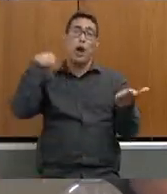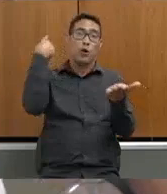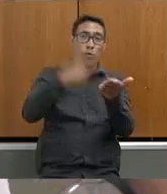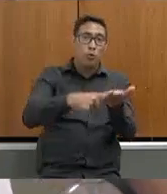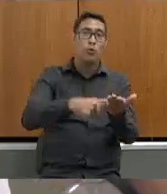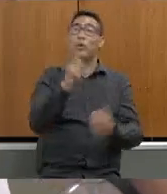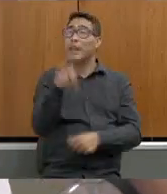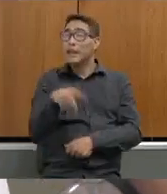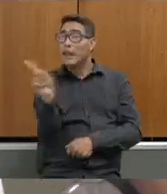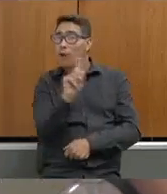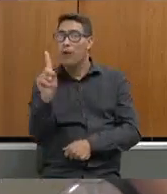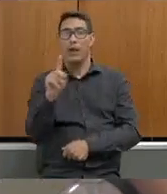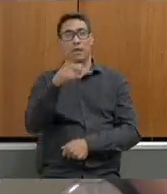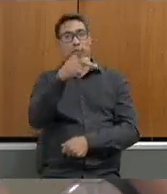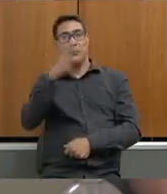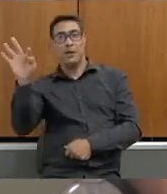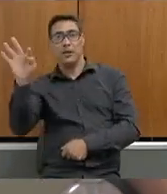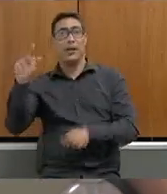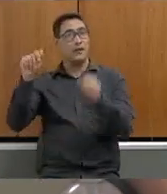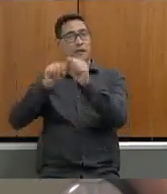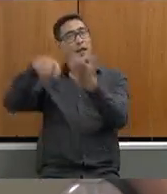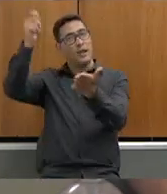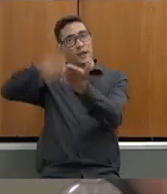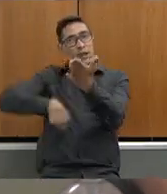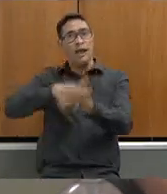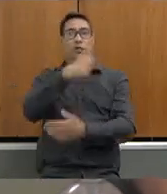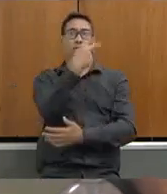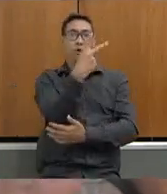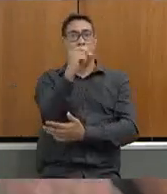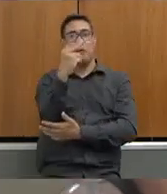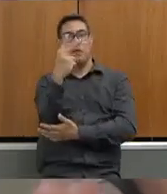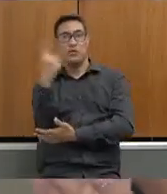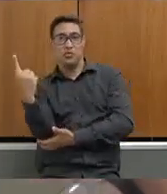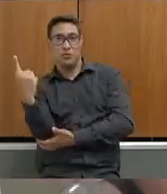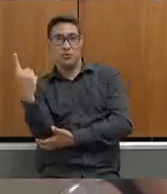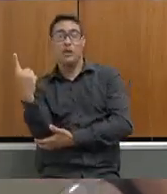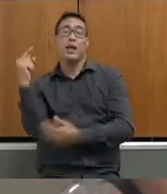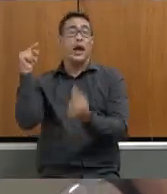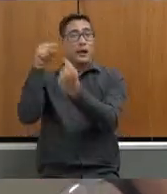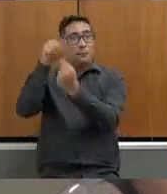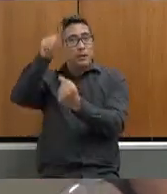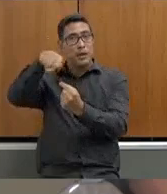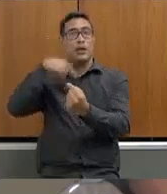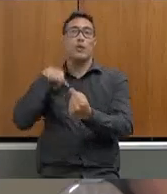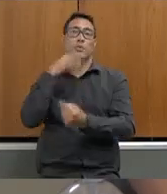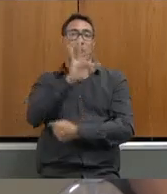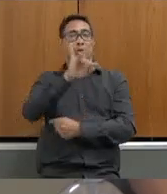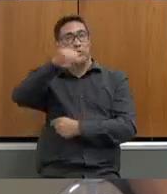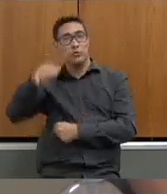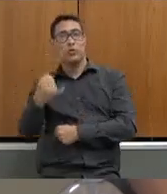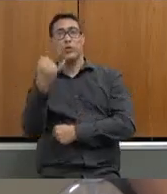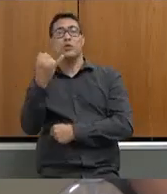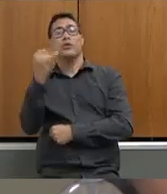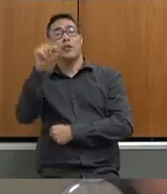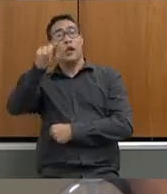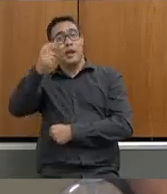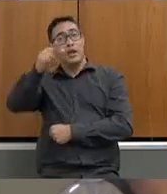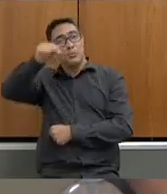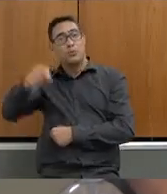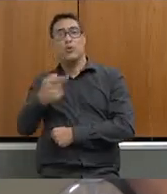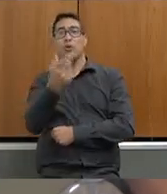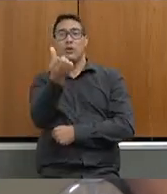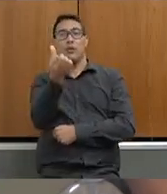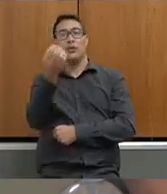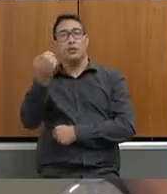não é do PT fez assinado em 2021 homologado pelo tribunal de justiça diz respeito a 7 bilhões 760